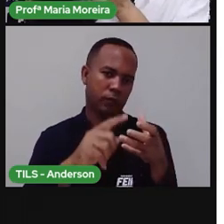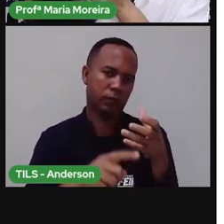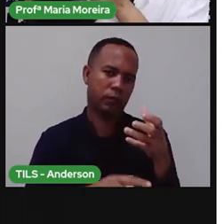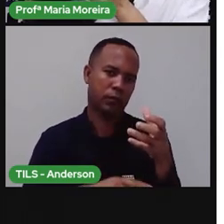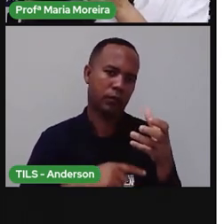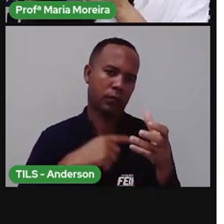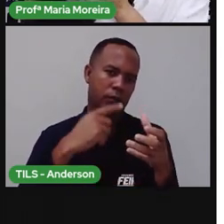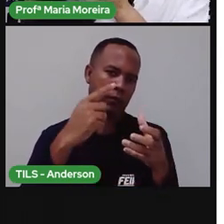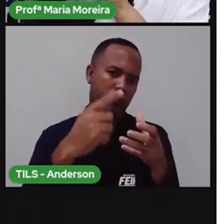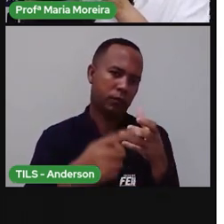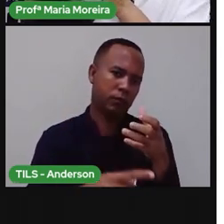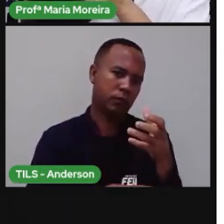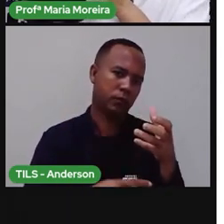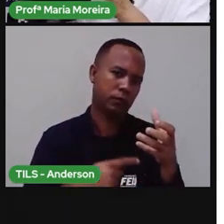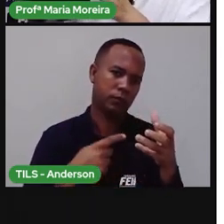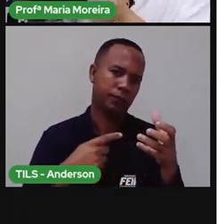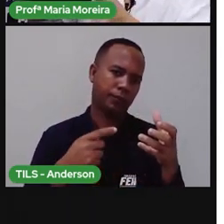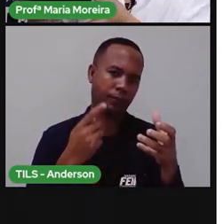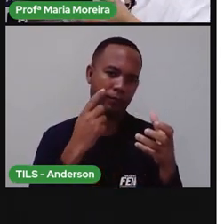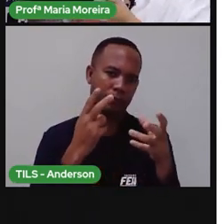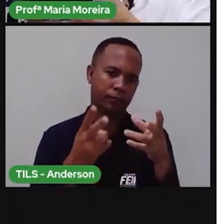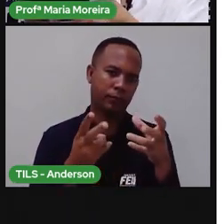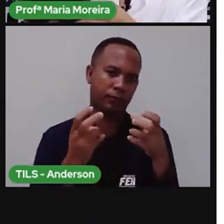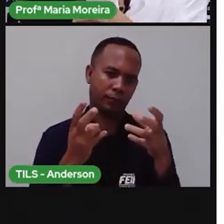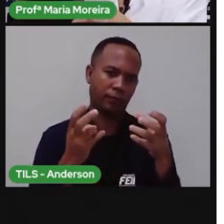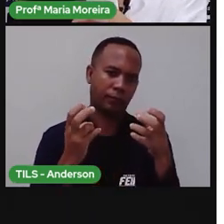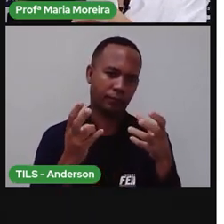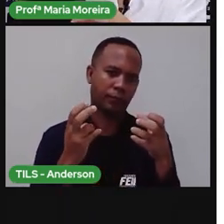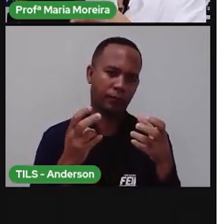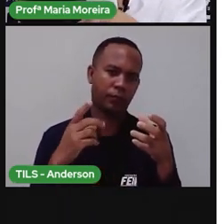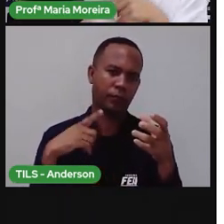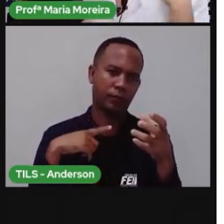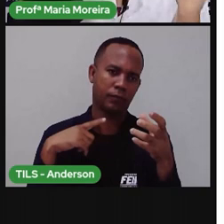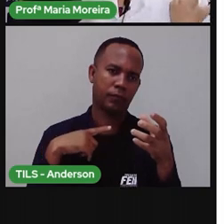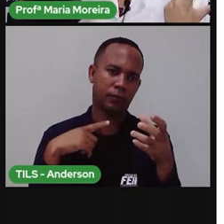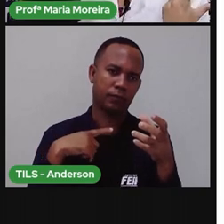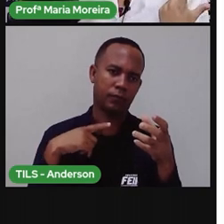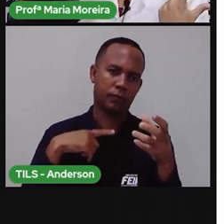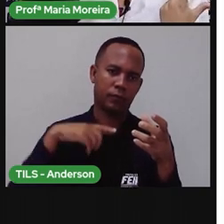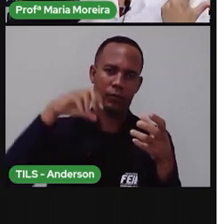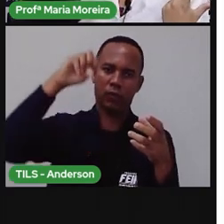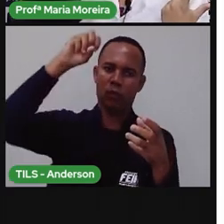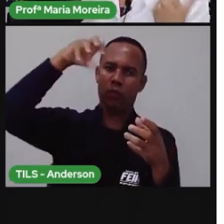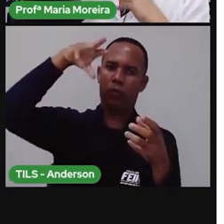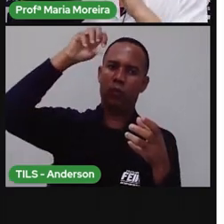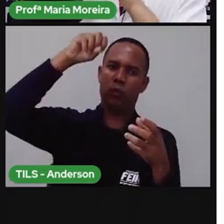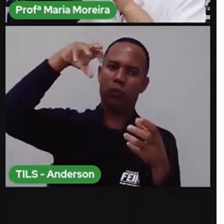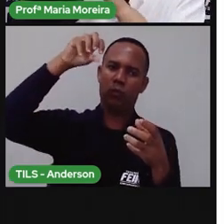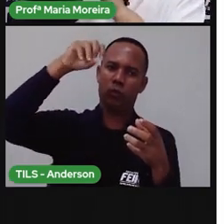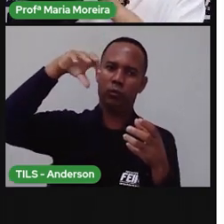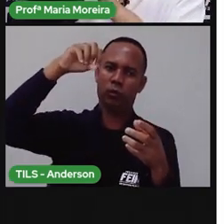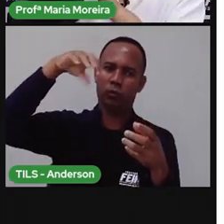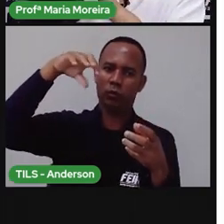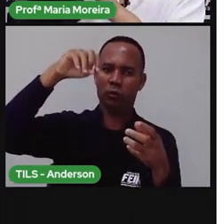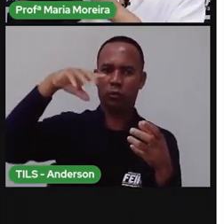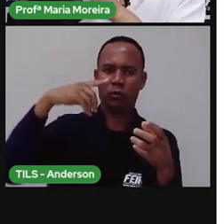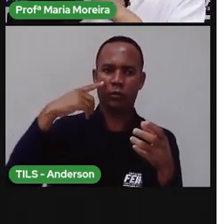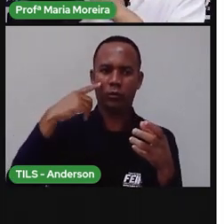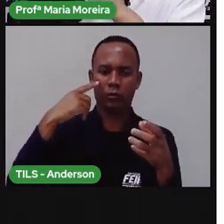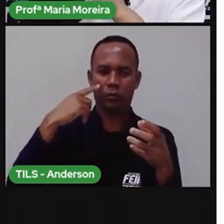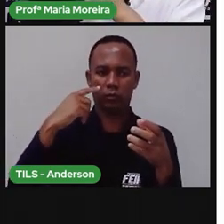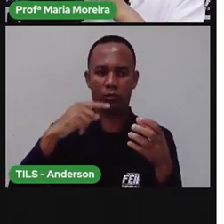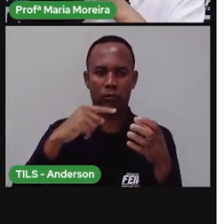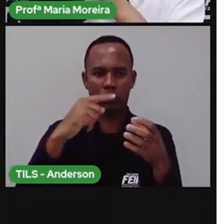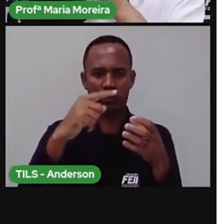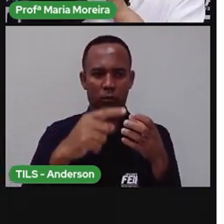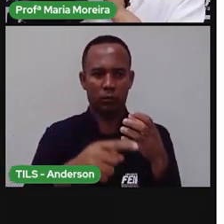gira. Percebam que aqui no estúdio tem uma luz. Inclusive, a Pró falou isso em outra aula, desse mesmo exemplo. E essa luz, ela